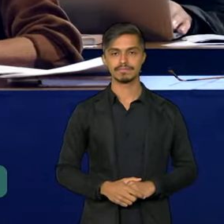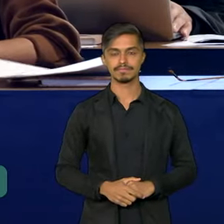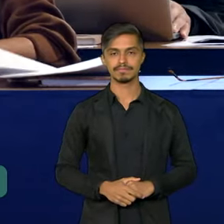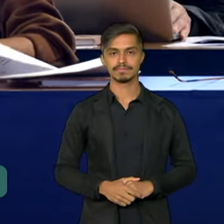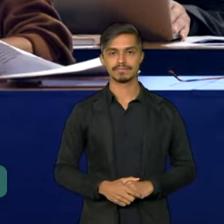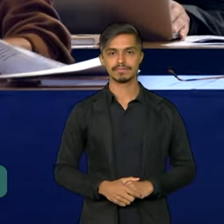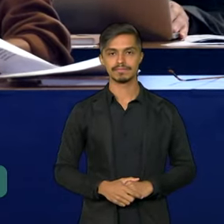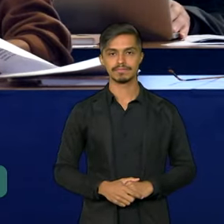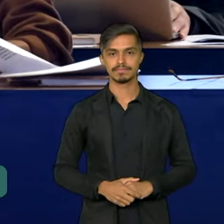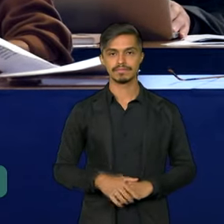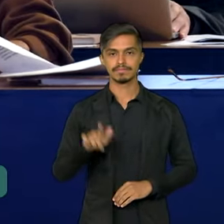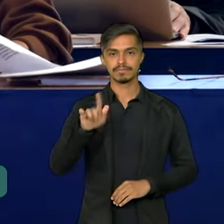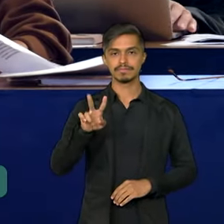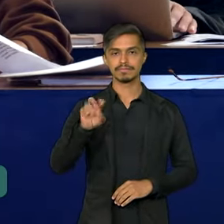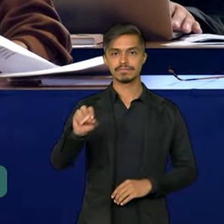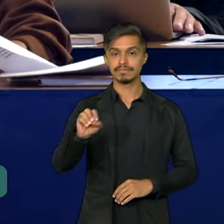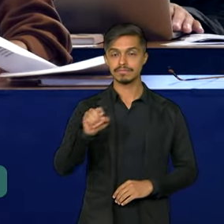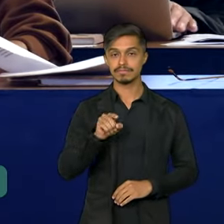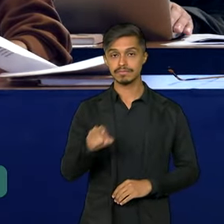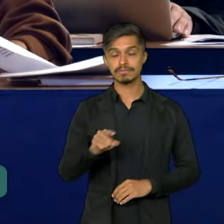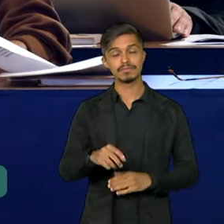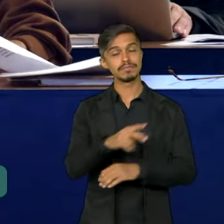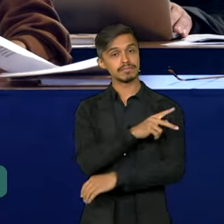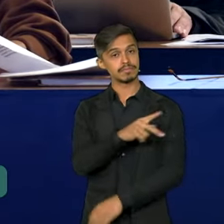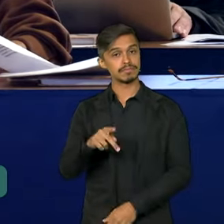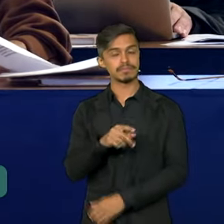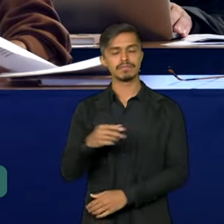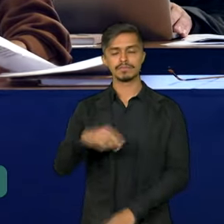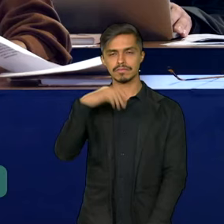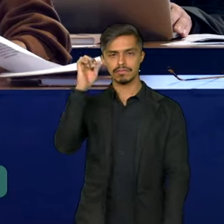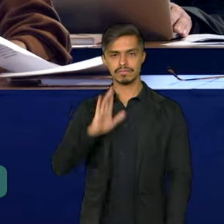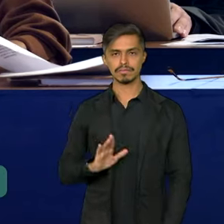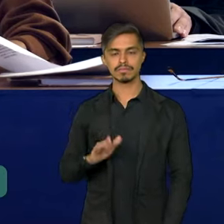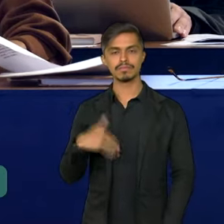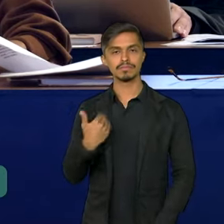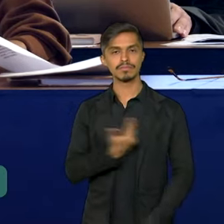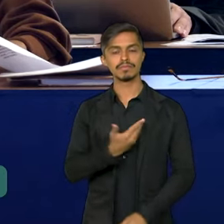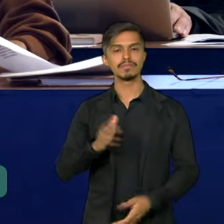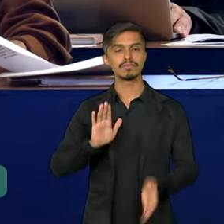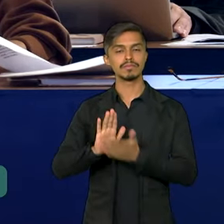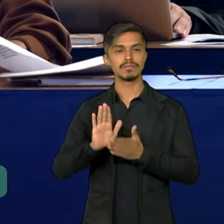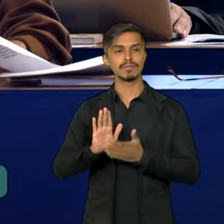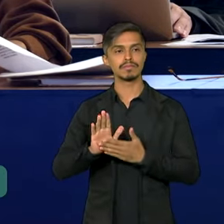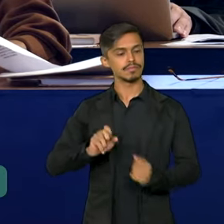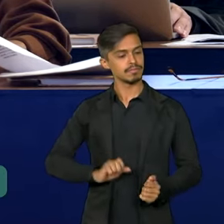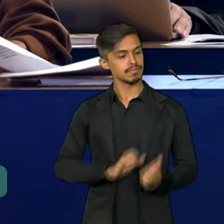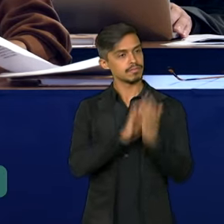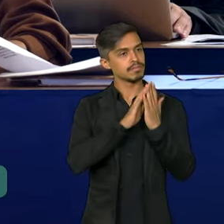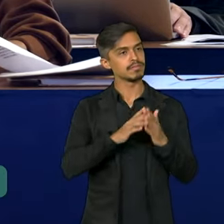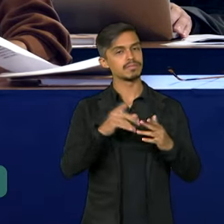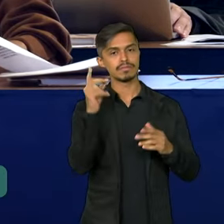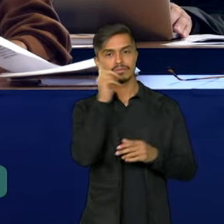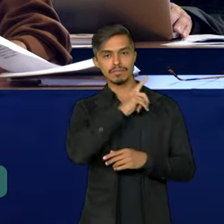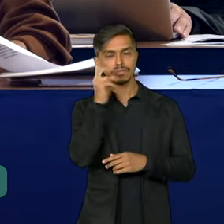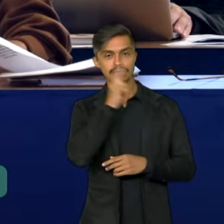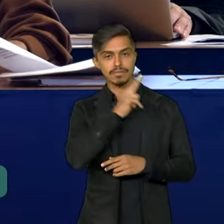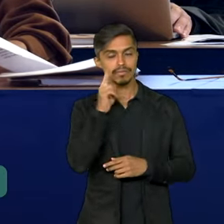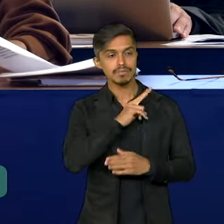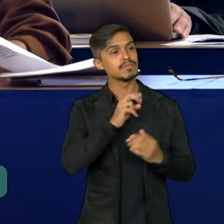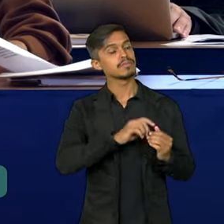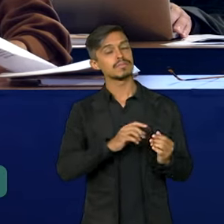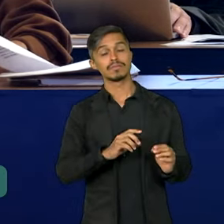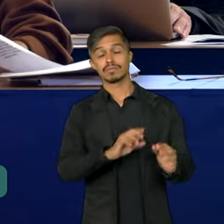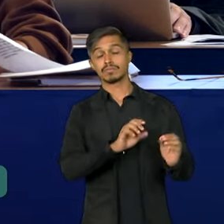No G20, a presidência brasileira propôs abordar desafios urgentes das